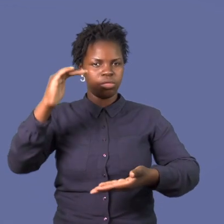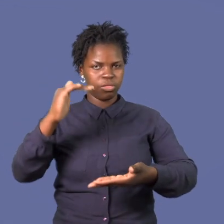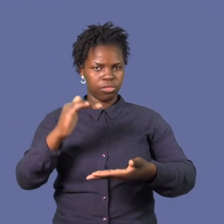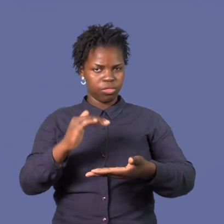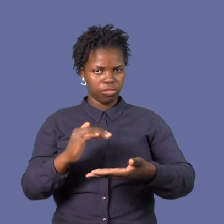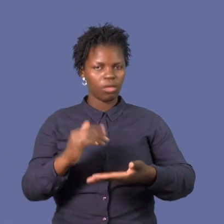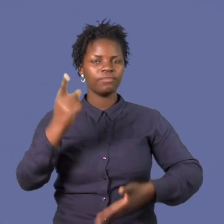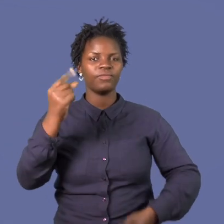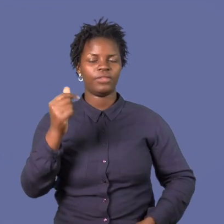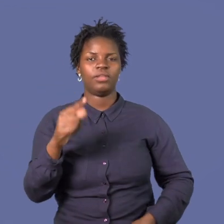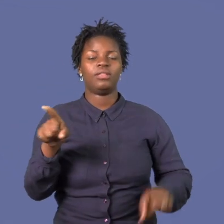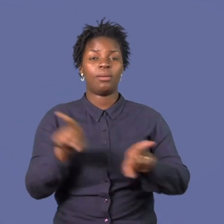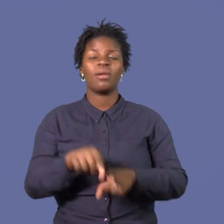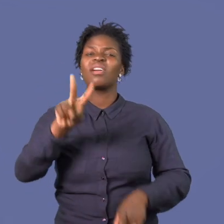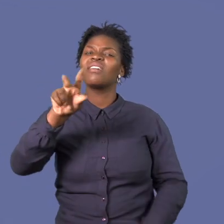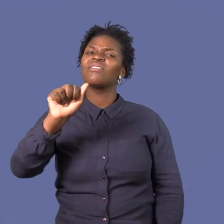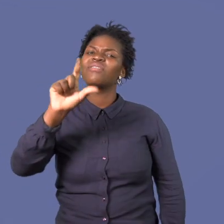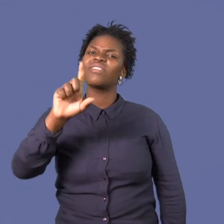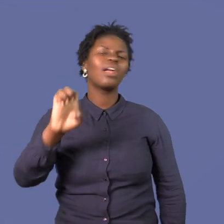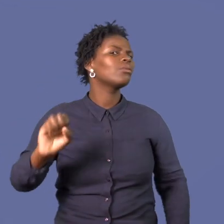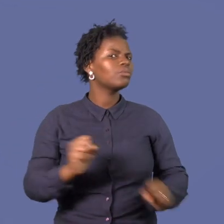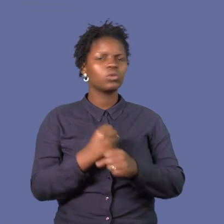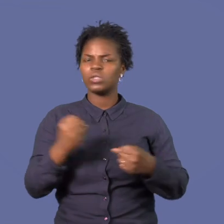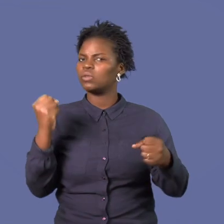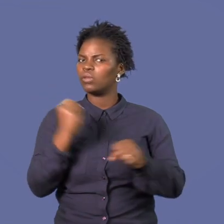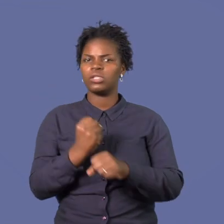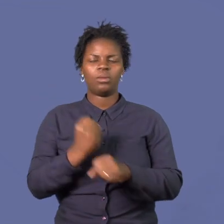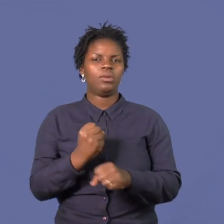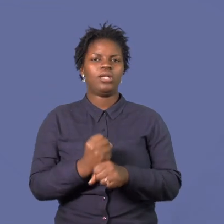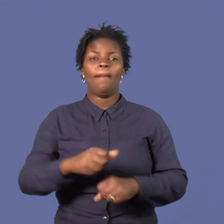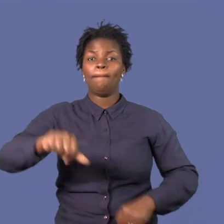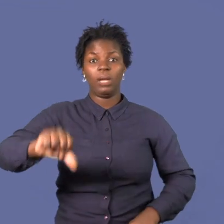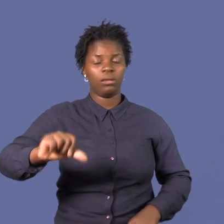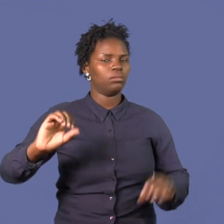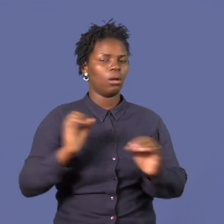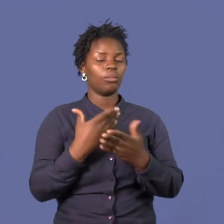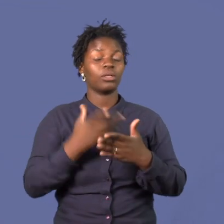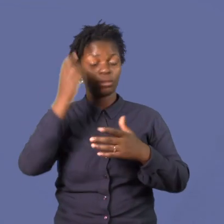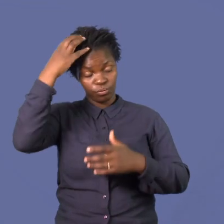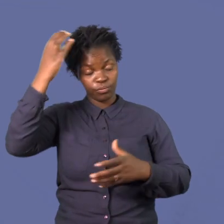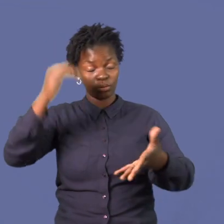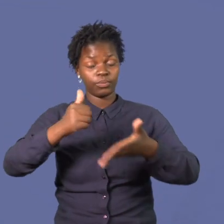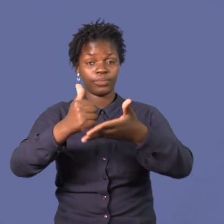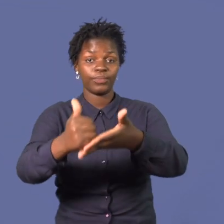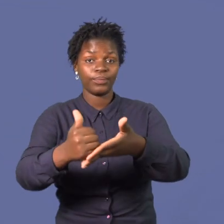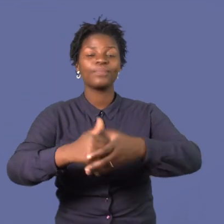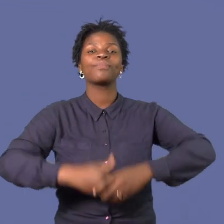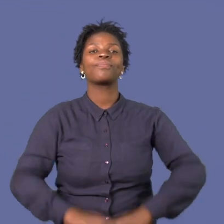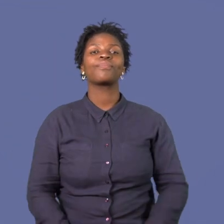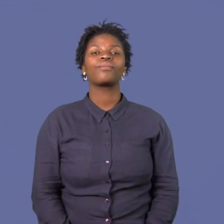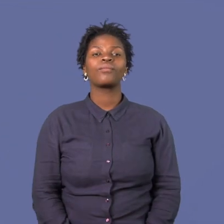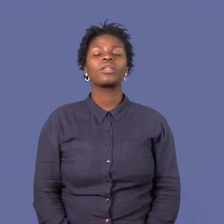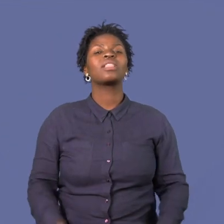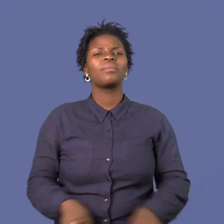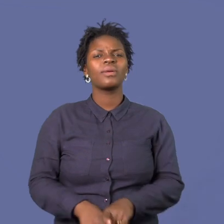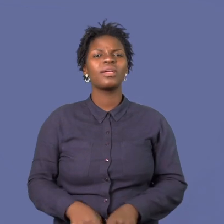deixaram de fazer efeito, esperava-se que a empresa contribuísse com o que é de direito. No entanto, a mesma procedeu com o processo de encerramento